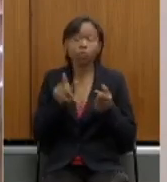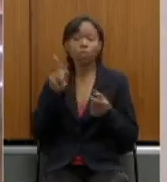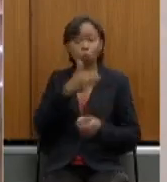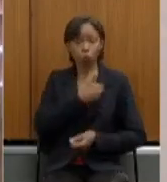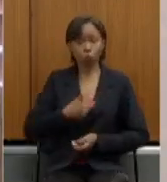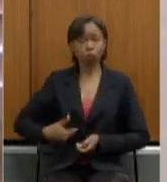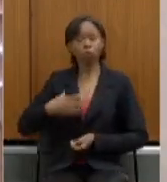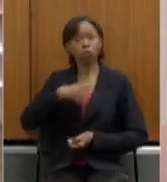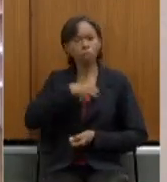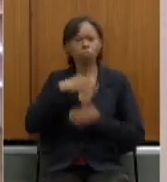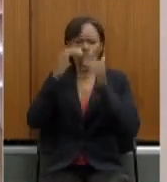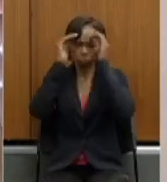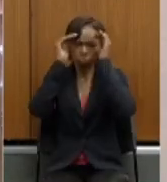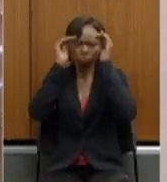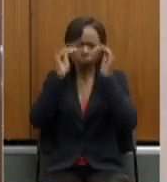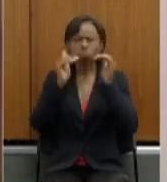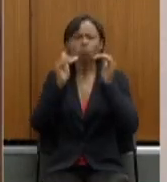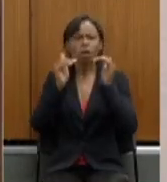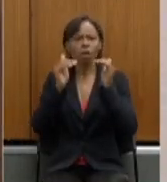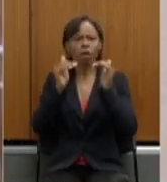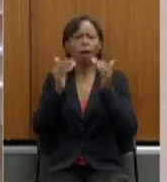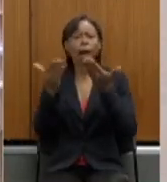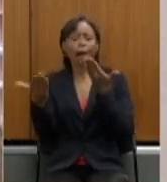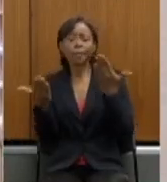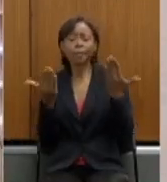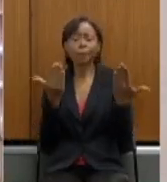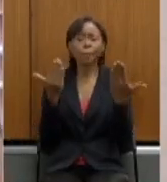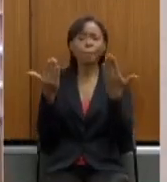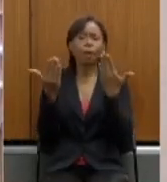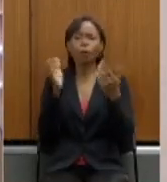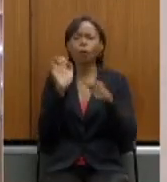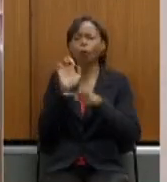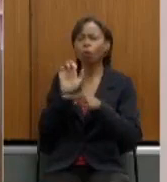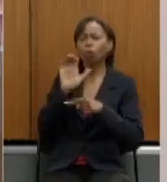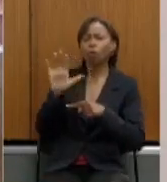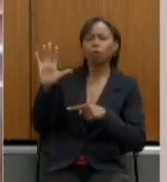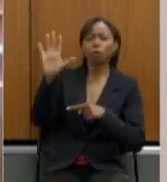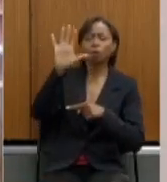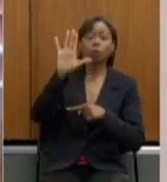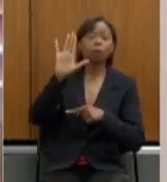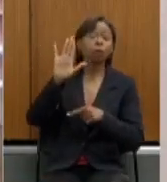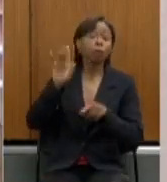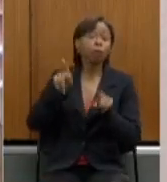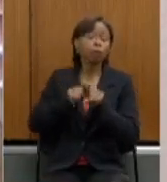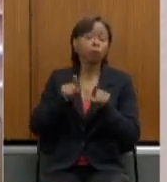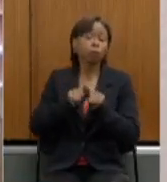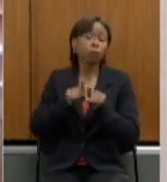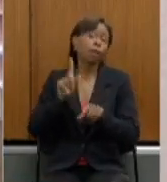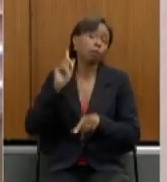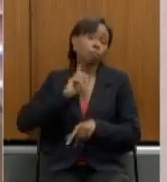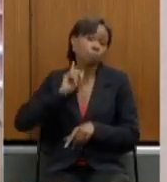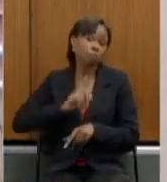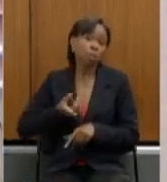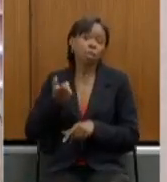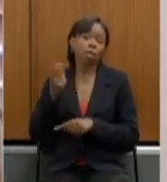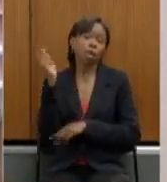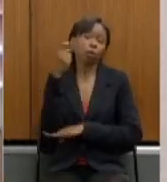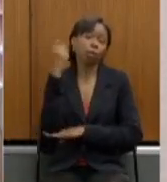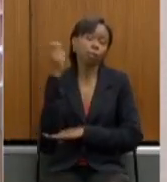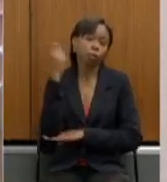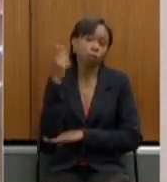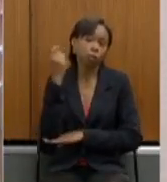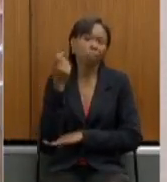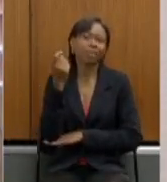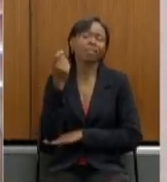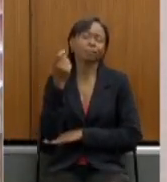honrou e fazia comparações com vários estados inclusive o estado de Minas de Rio Grande do Sul quero saudar o